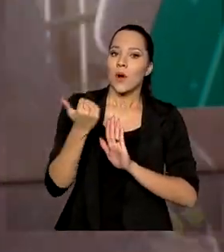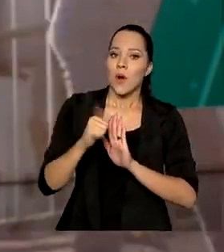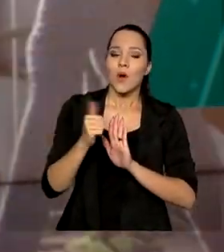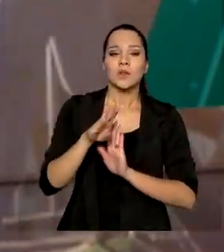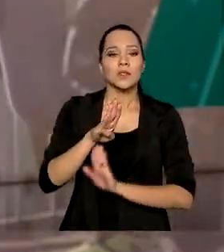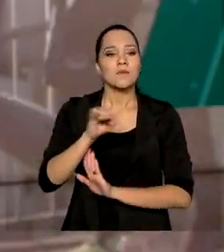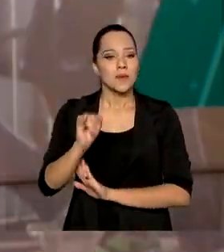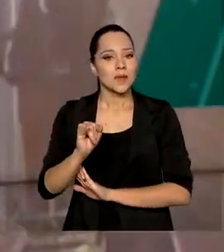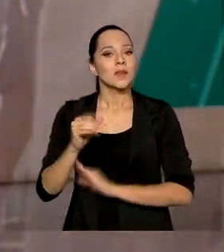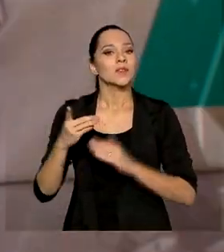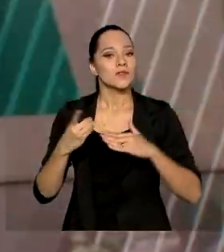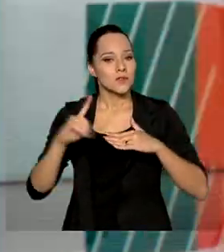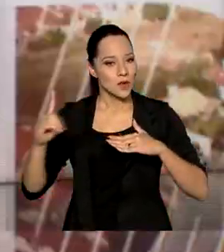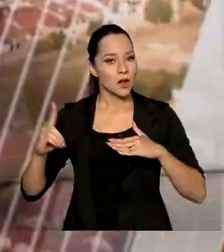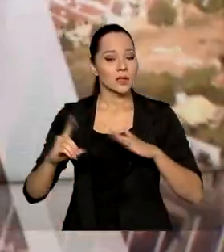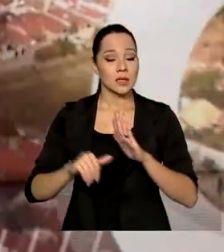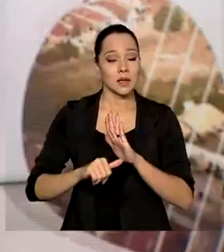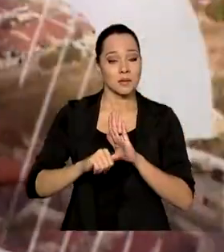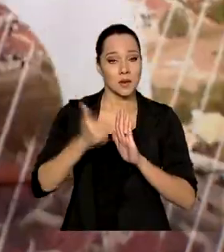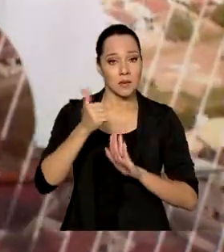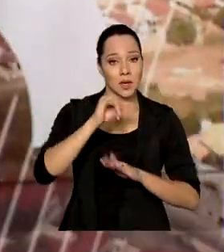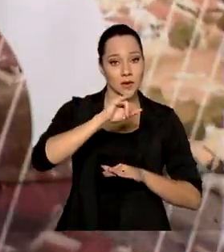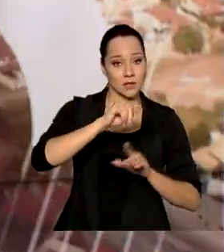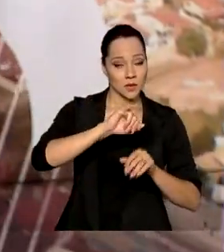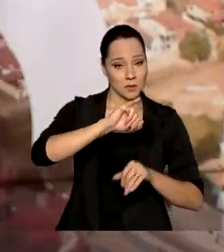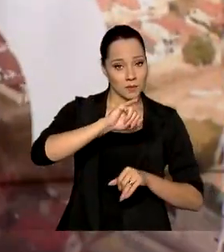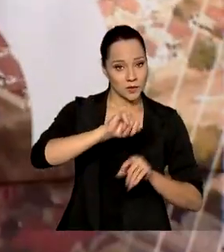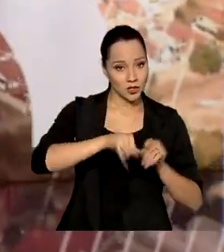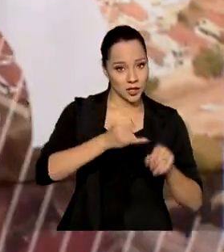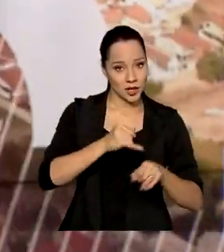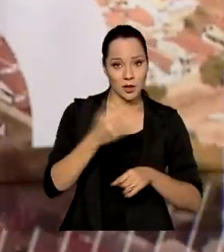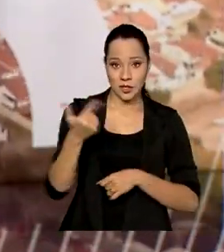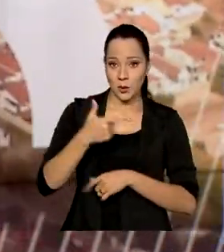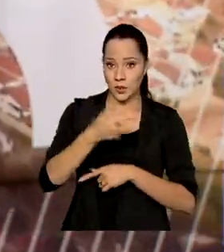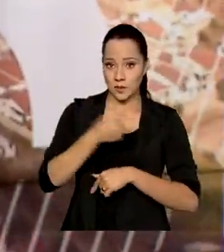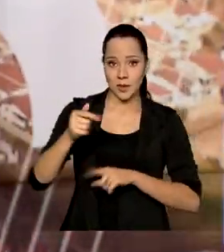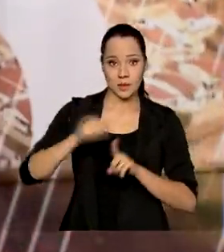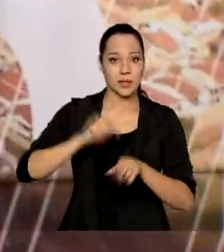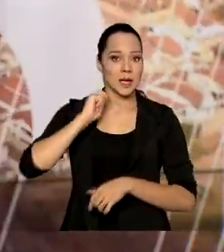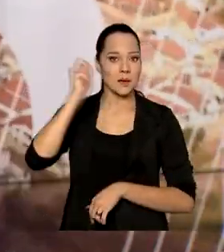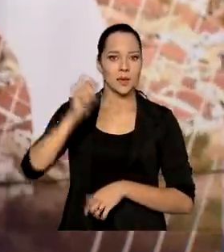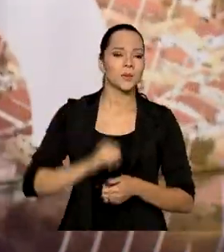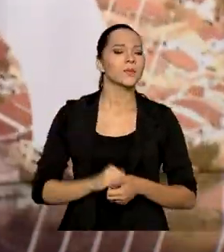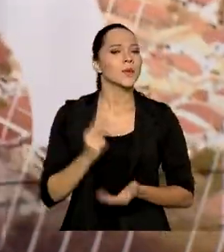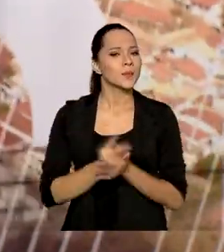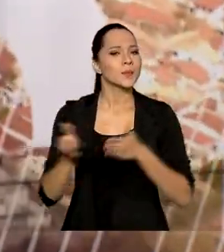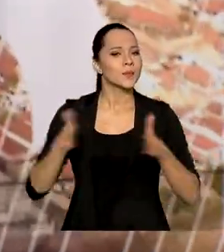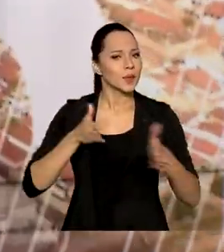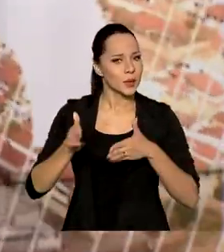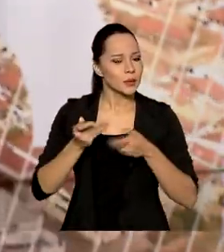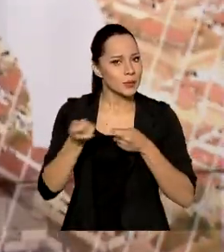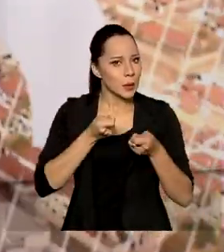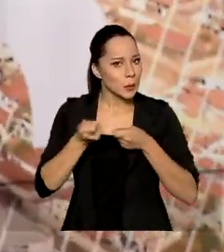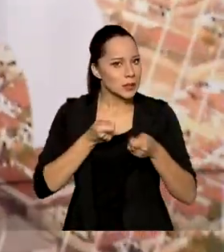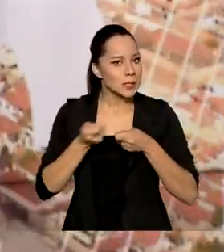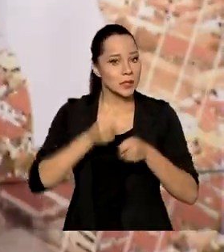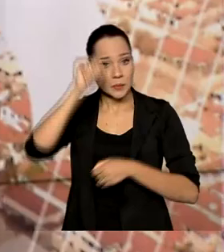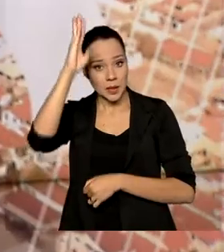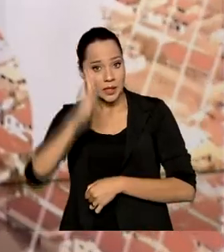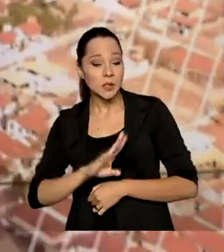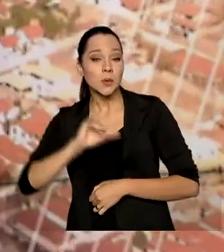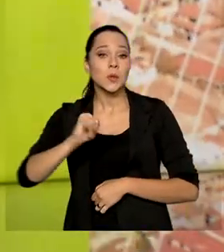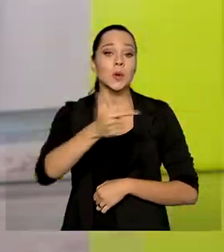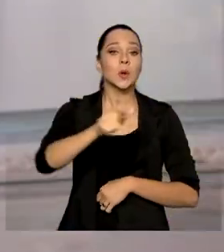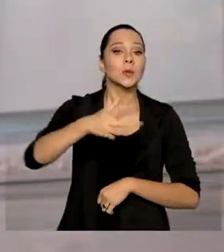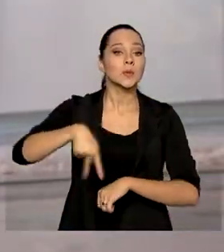11 bilhões de dólares entre 1º de janeiro e a segunda semana de abril. No mesmo período, o foi negociado entre Brasil e